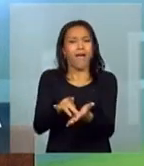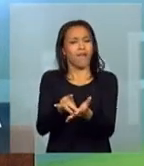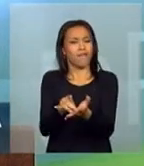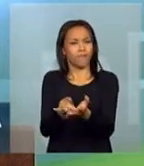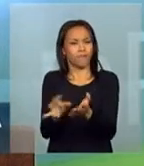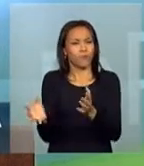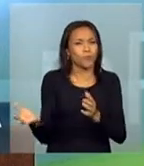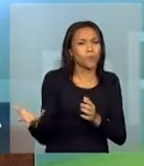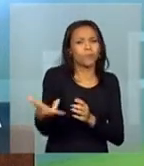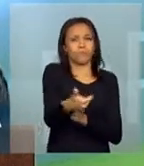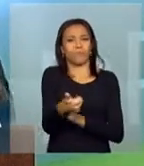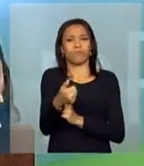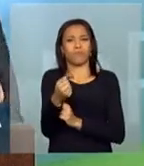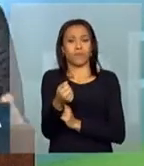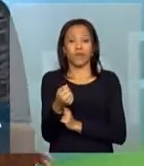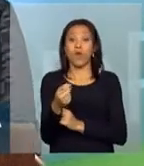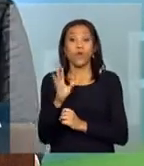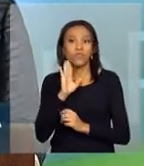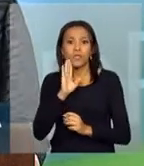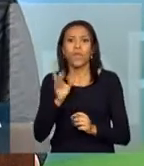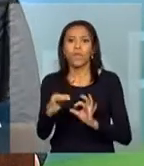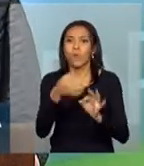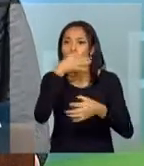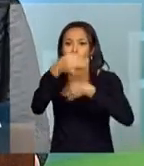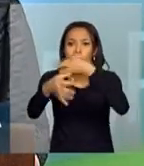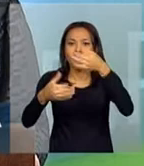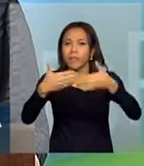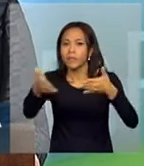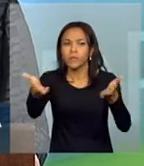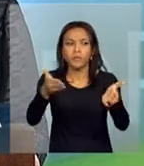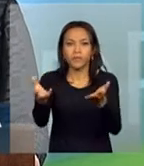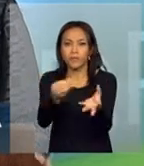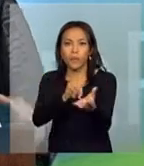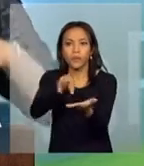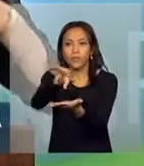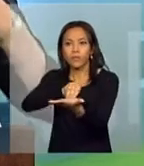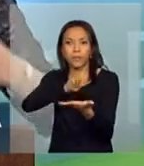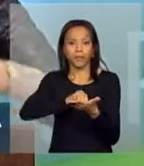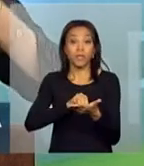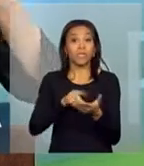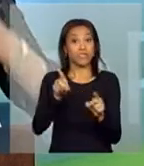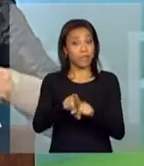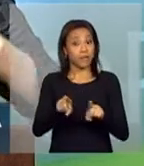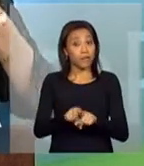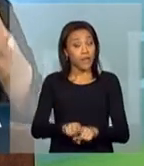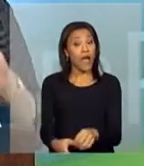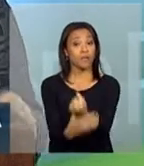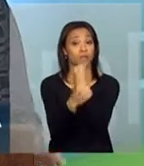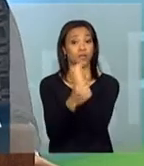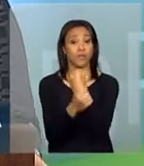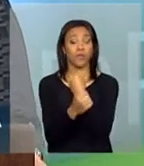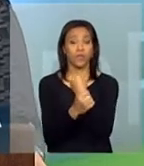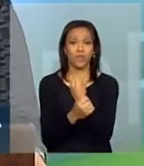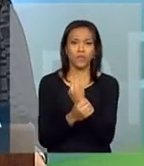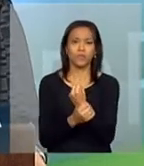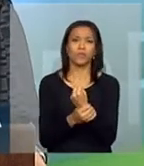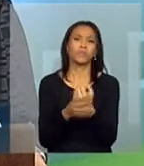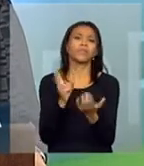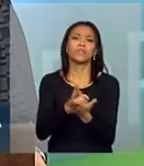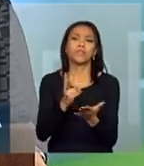com eficiência, ouvindo o setor e garantindo um fluxo constante de